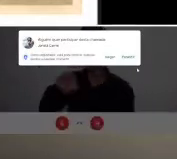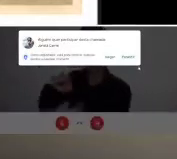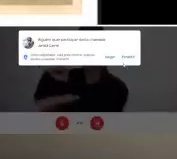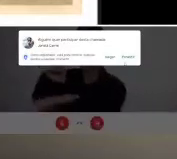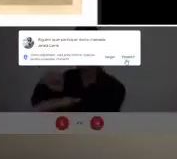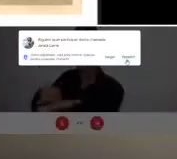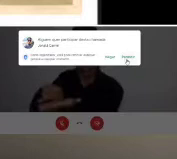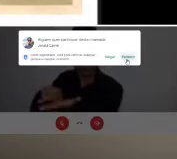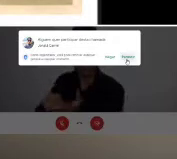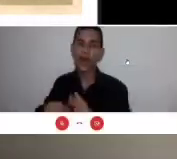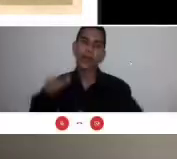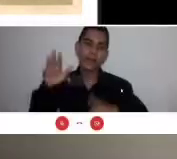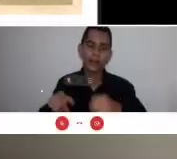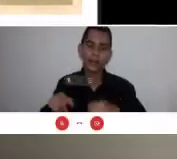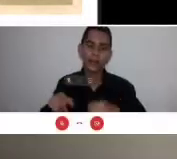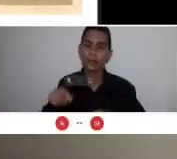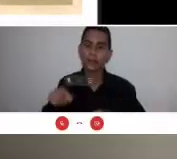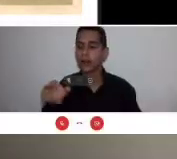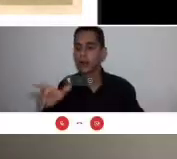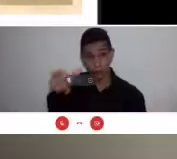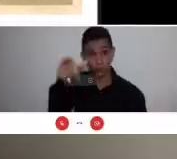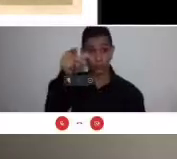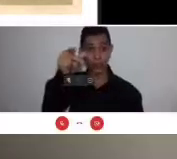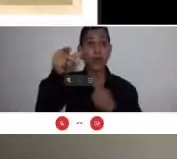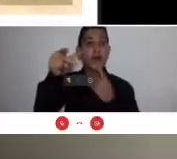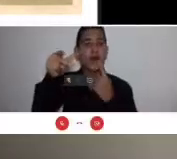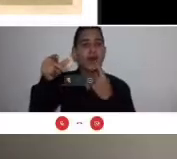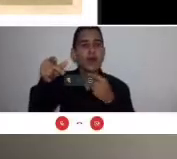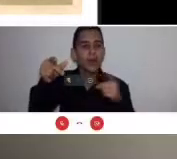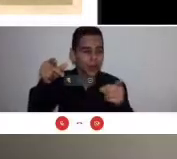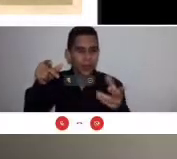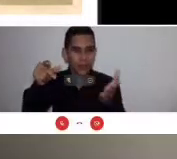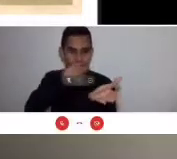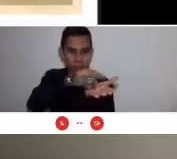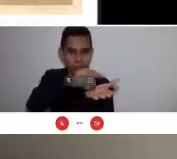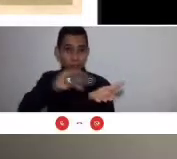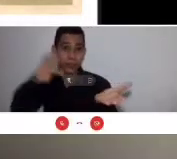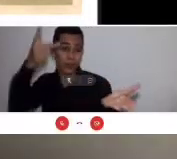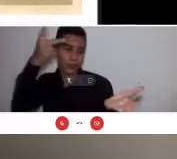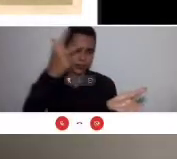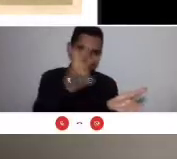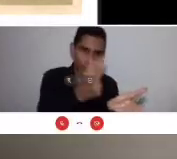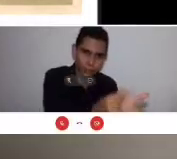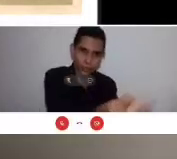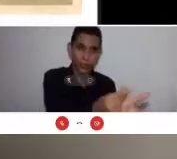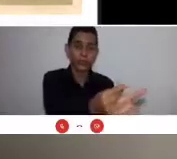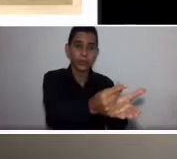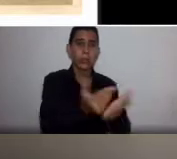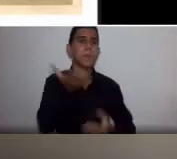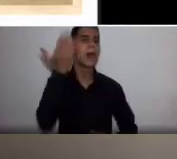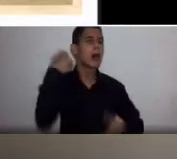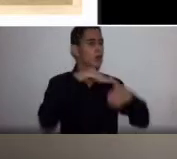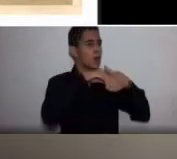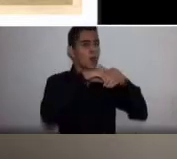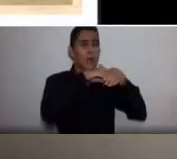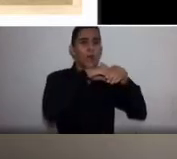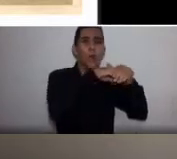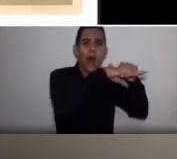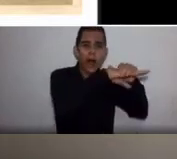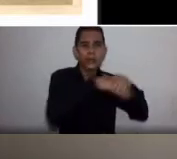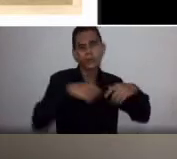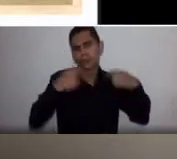indivíduo, sem a necessidade de preservação, porque na época não existiam métodos para